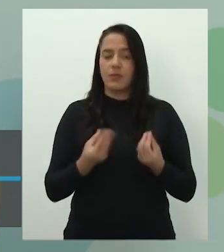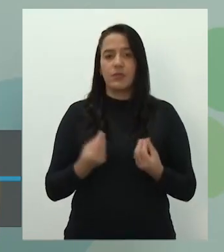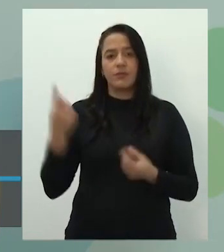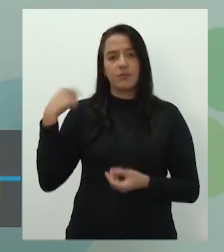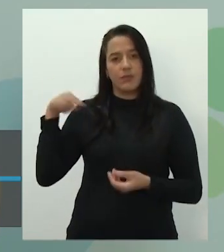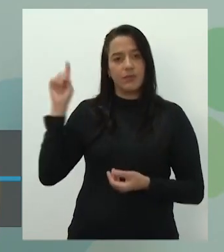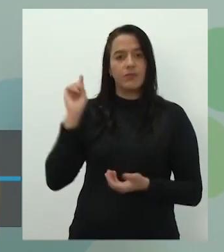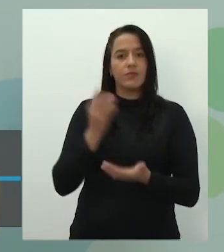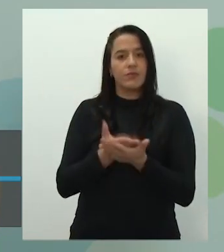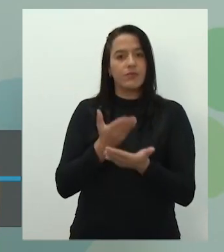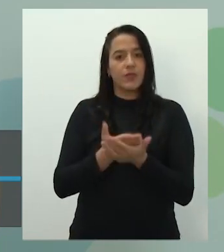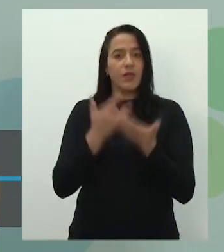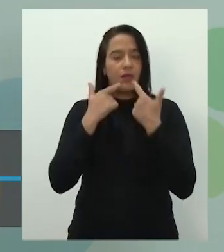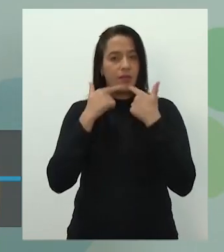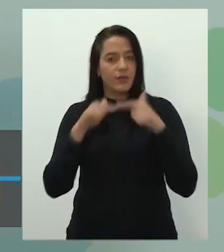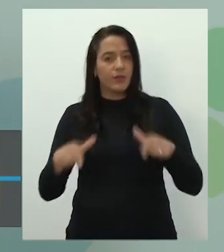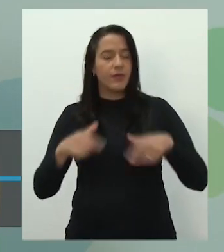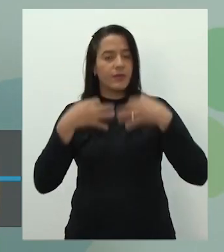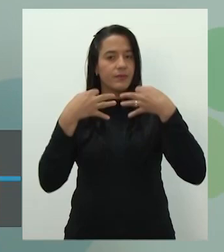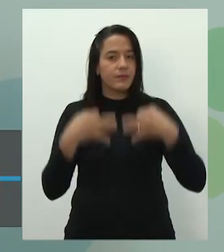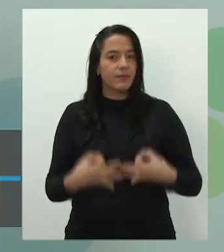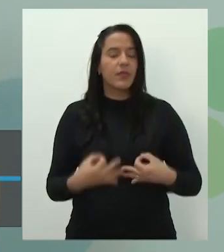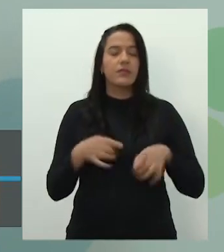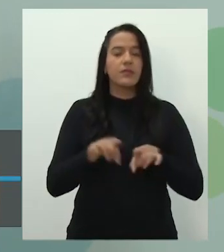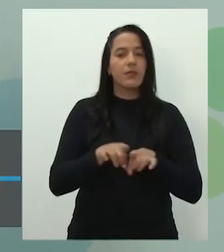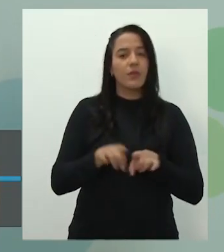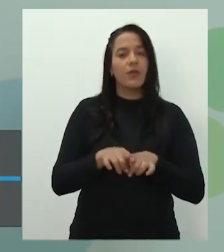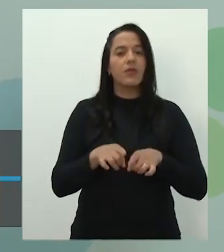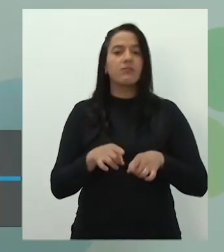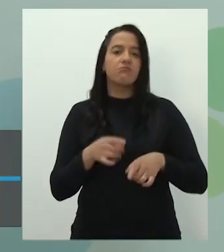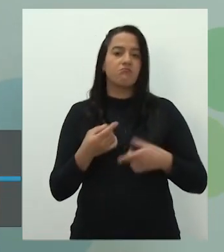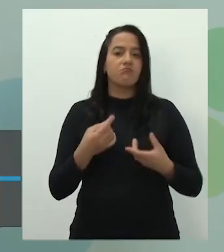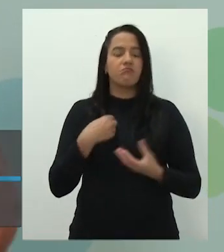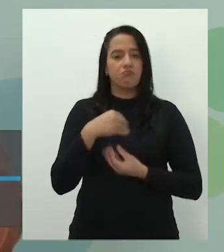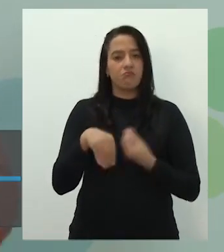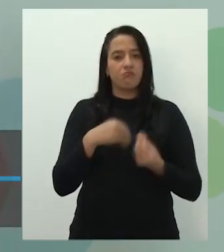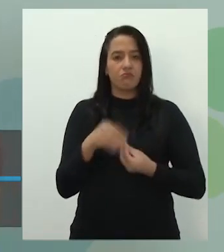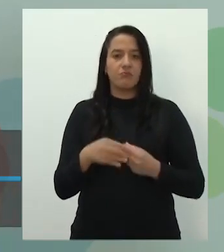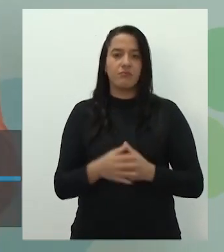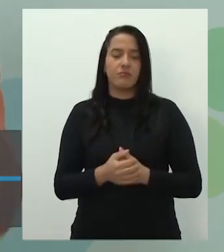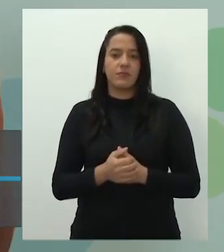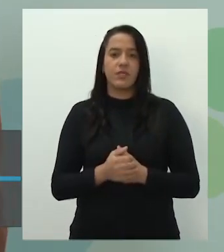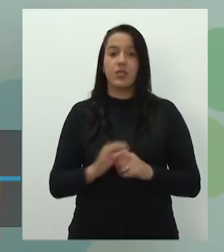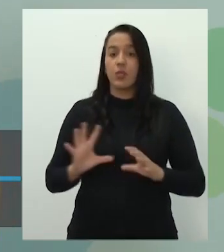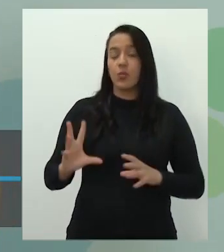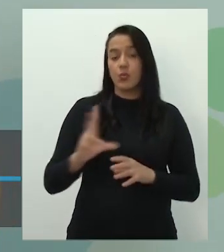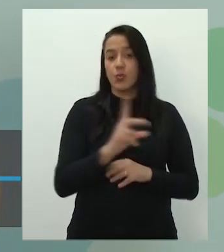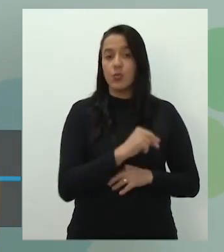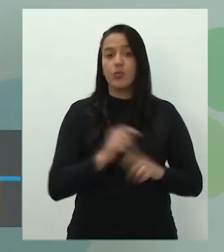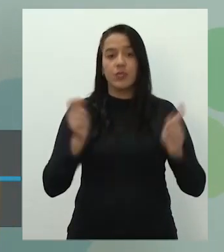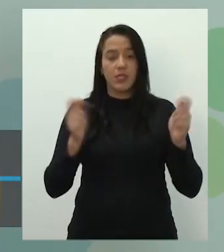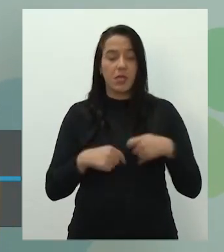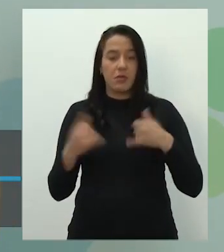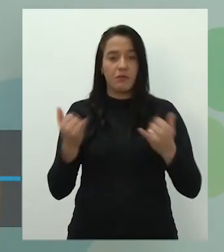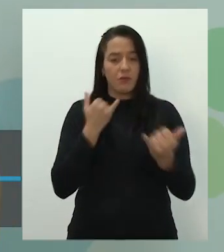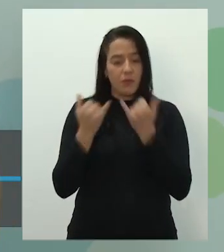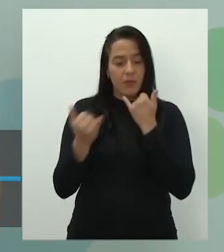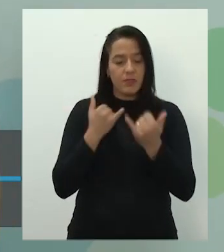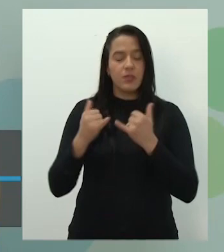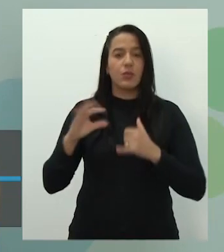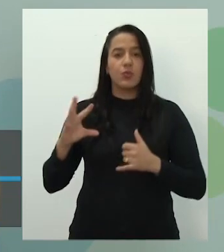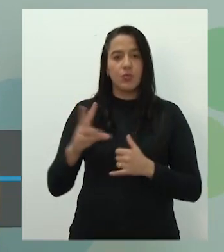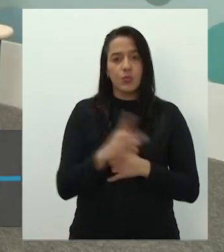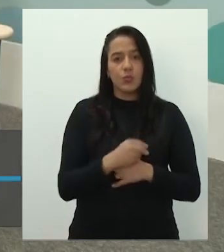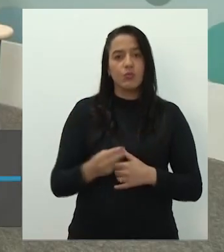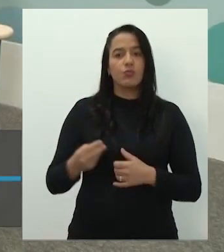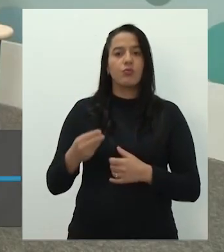sobre linguagem formal e informal. O vocês precisam entender é que tudo que transmite uma mensagem, tudo que quer comunicar,